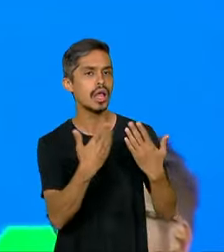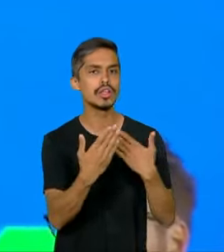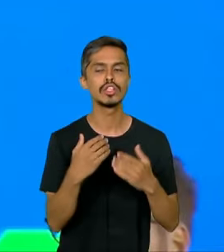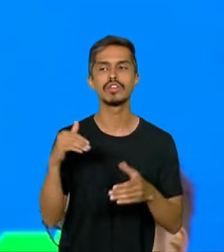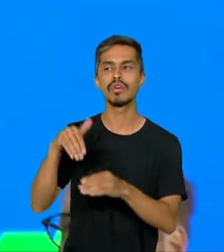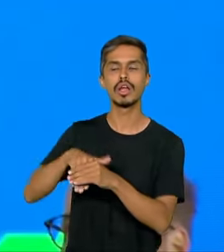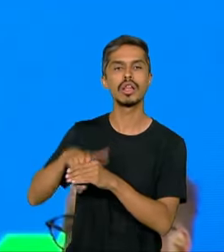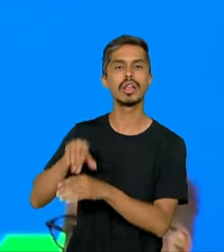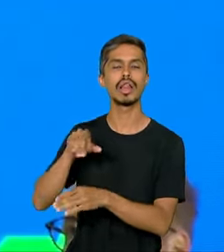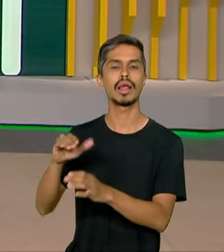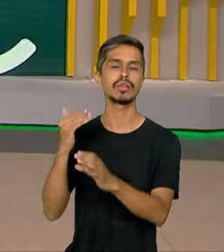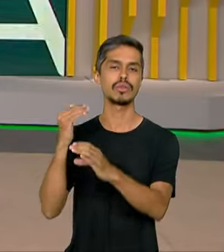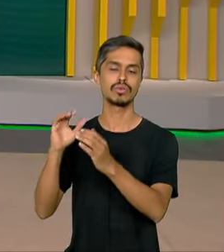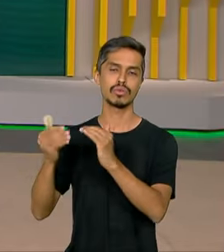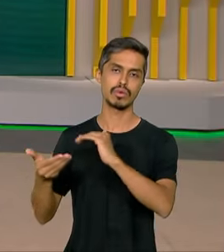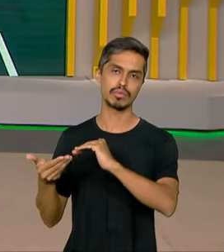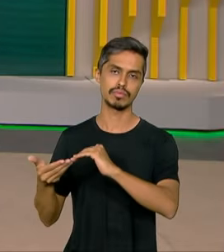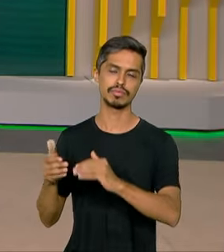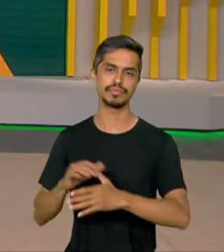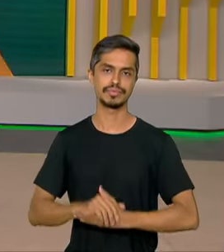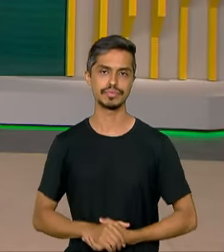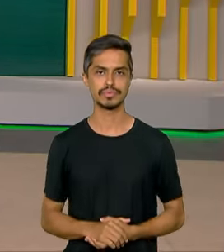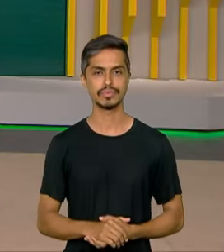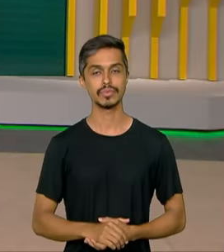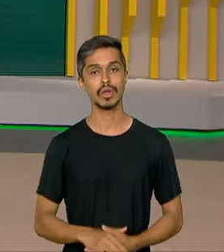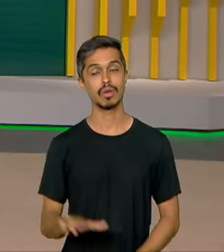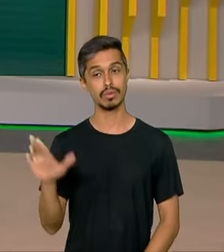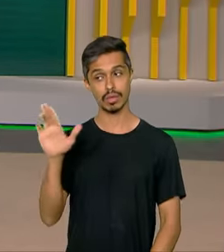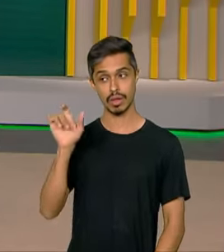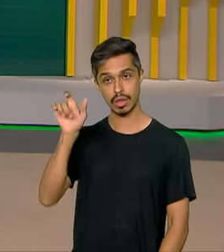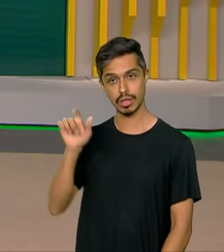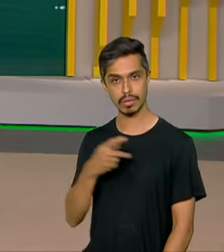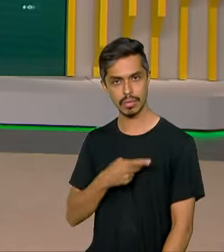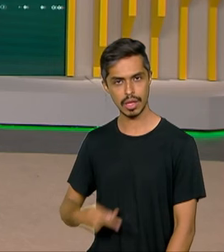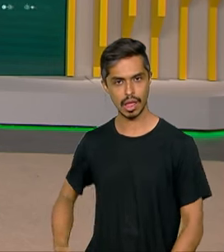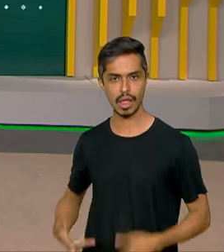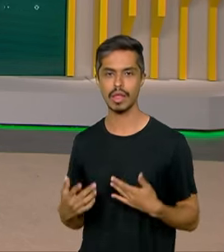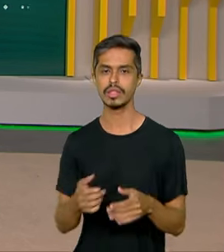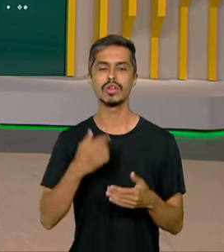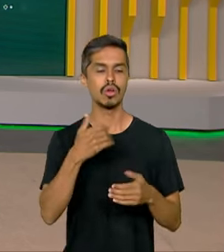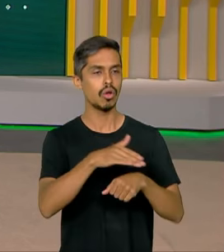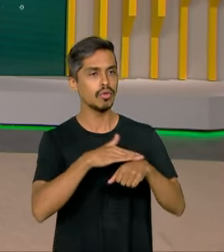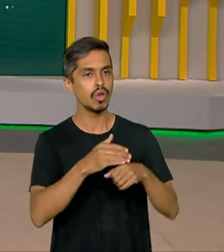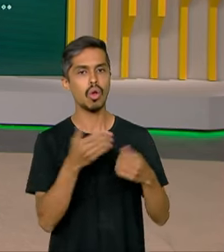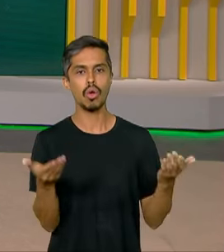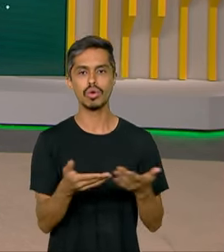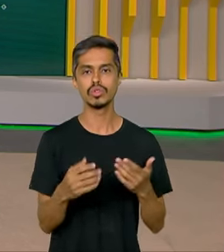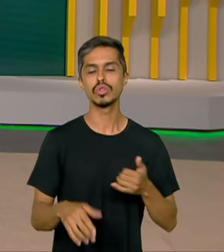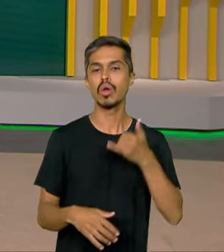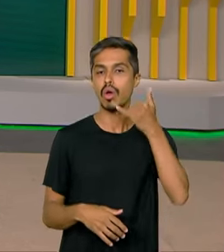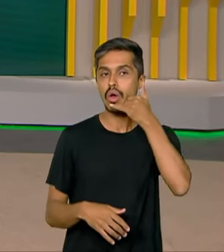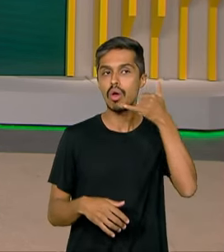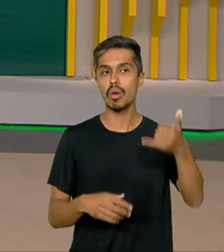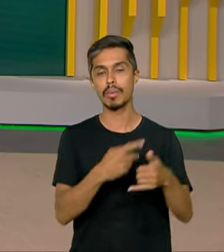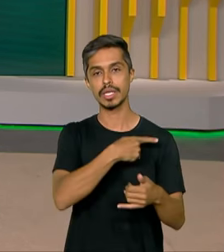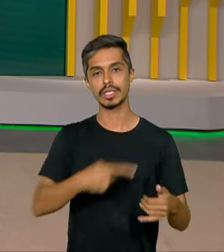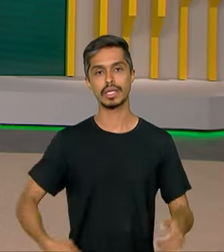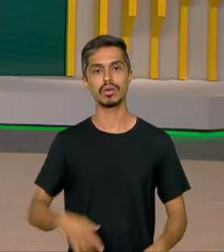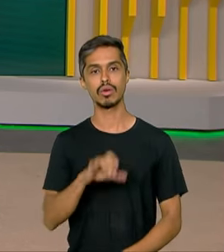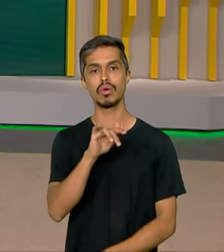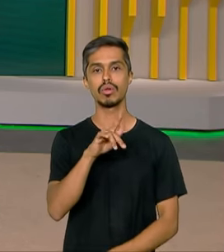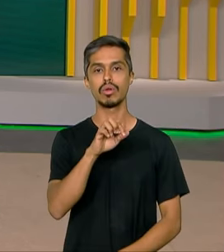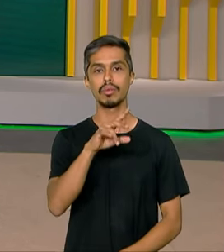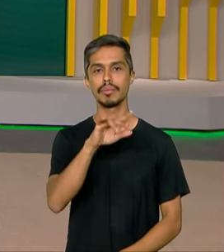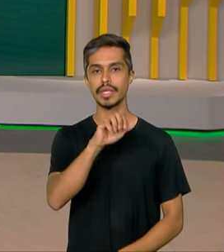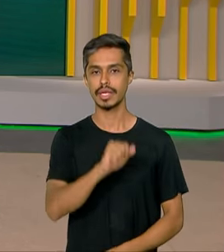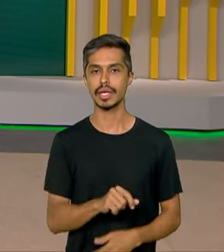no Congresso Nacional. O presidente Lula conversou hoje por telefone com o presidente da Colômbia, Gustavo Petro.